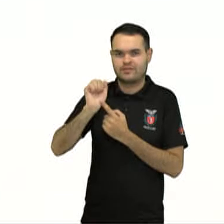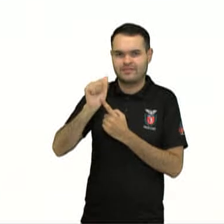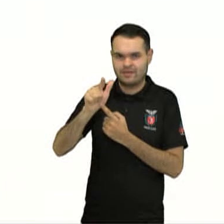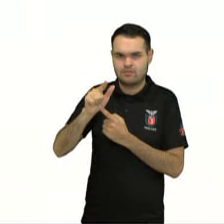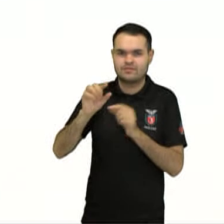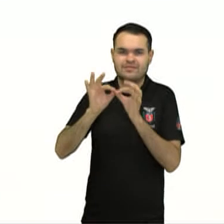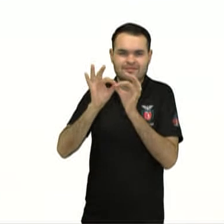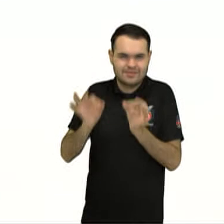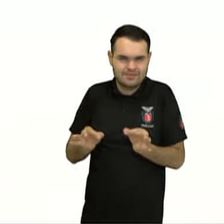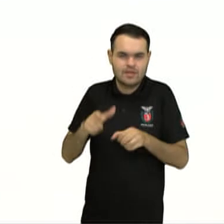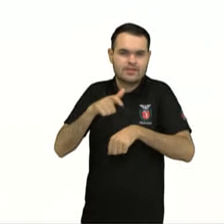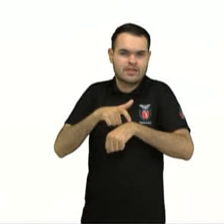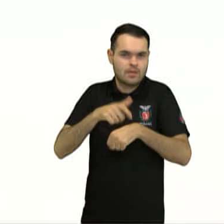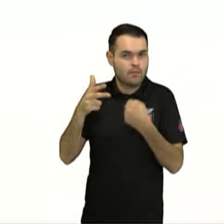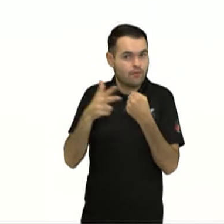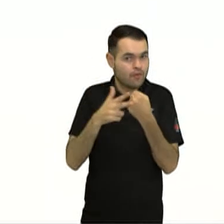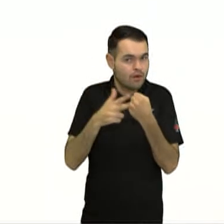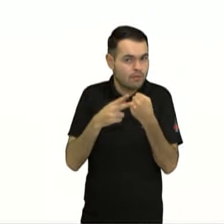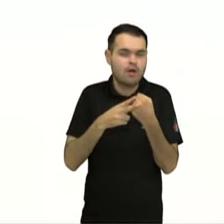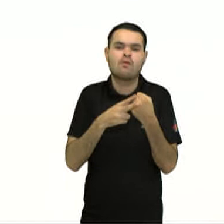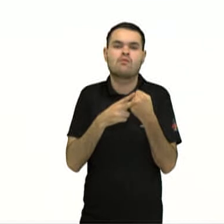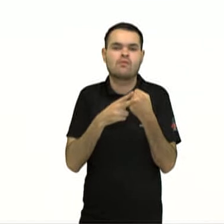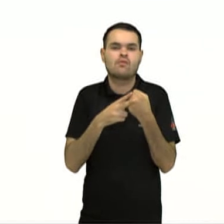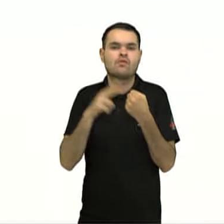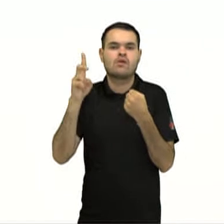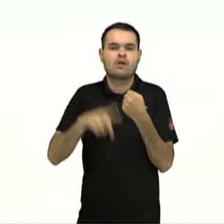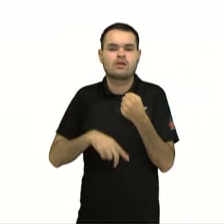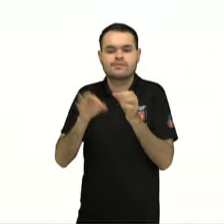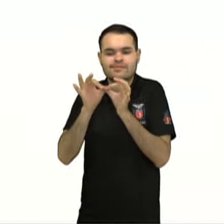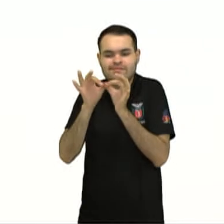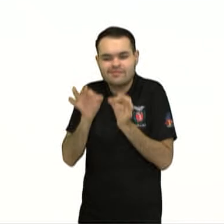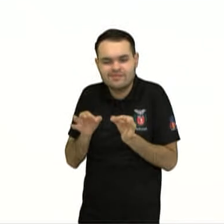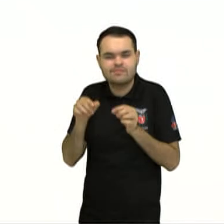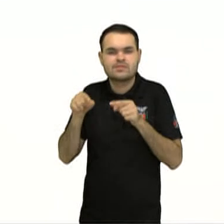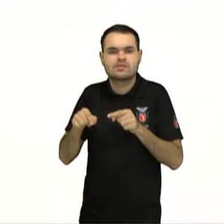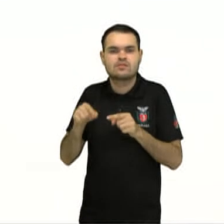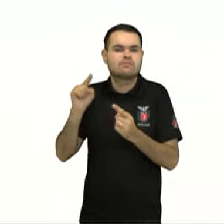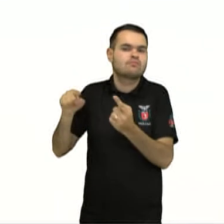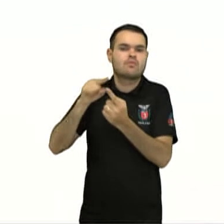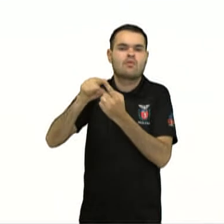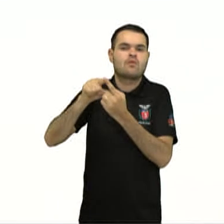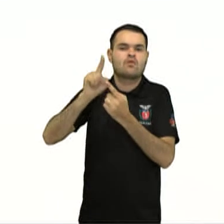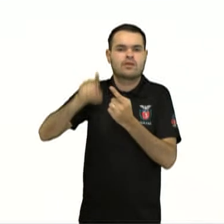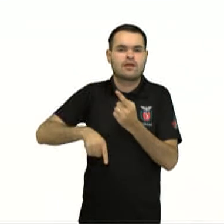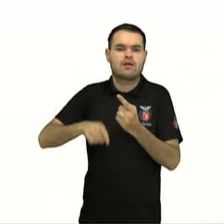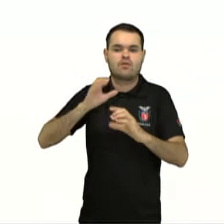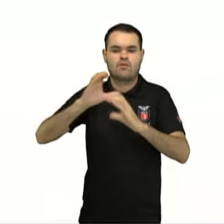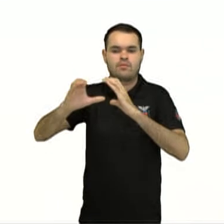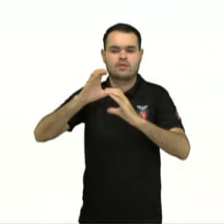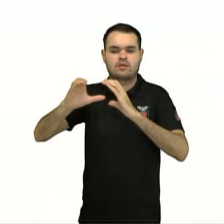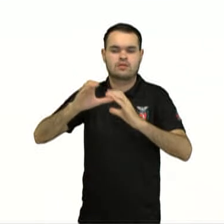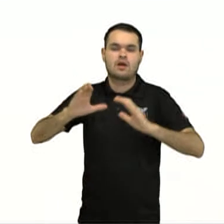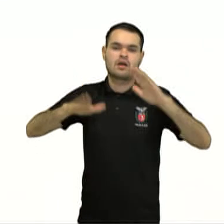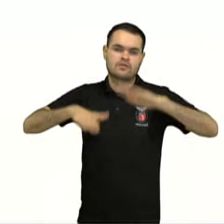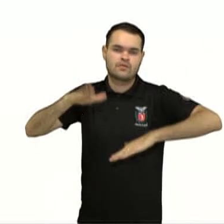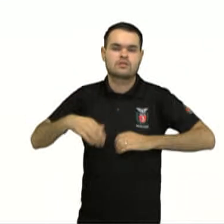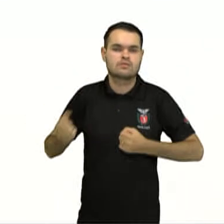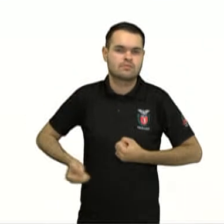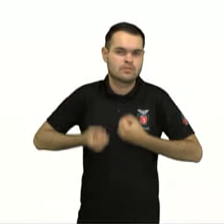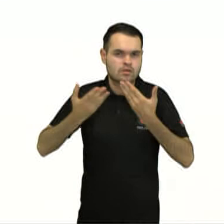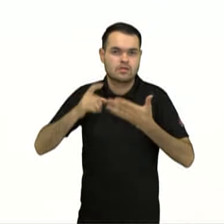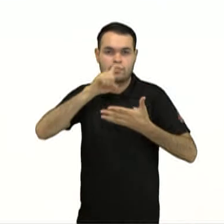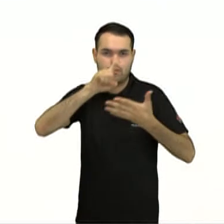É o tempo verbal condicional simples. Dependendo da intenção comunicativa, pode expressar uma